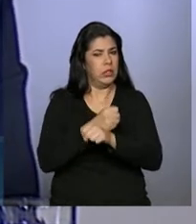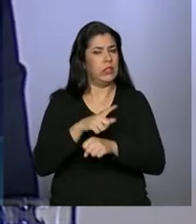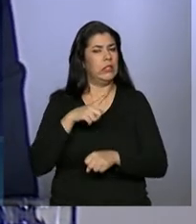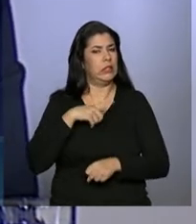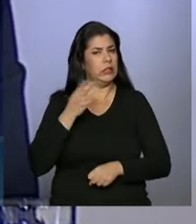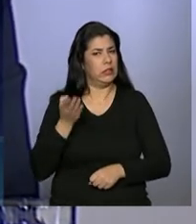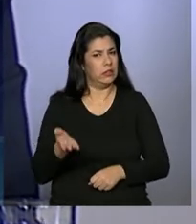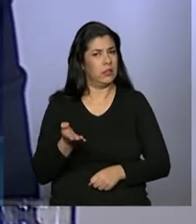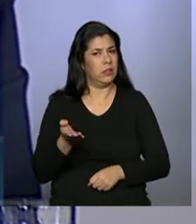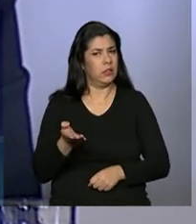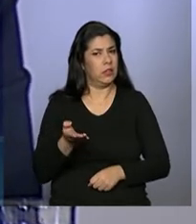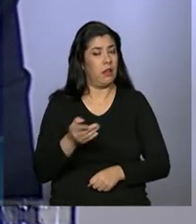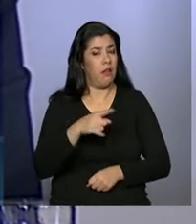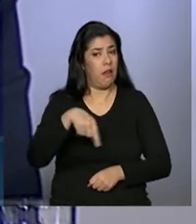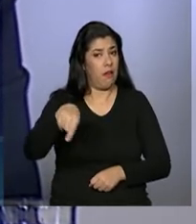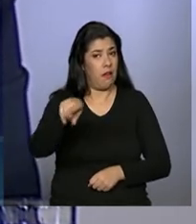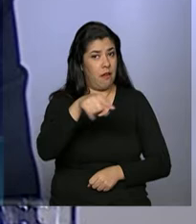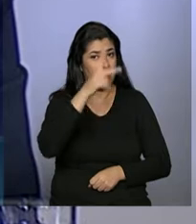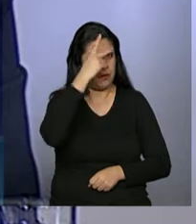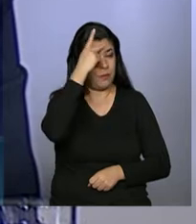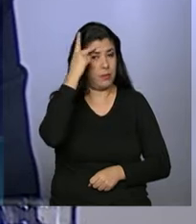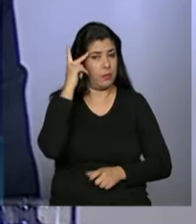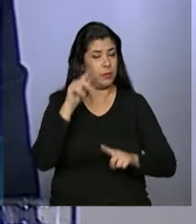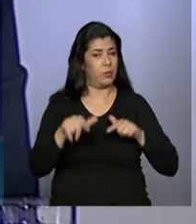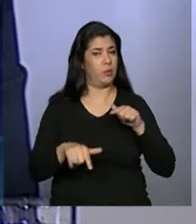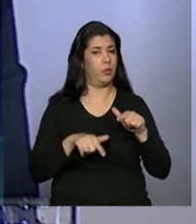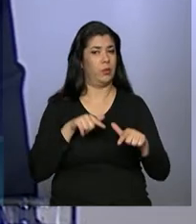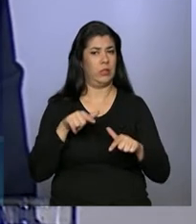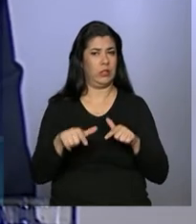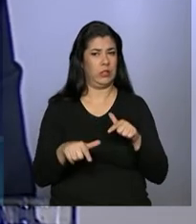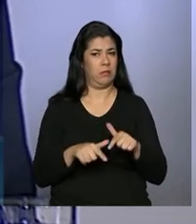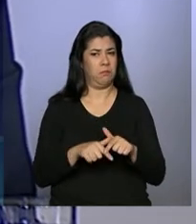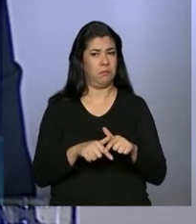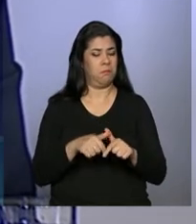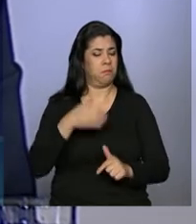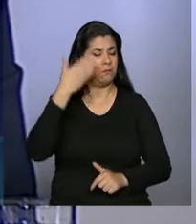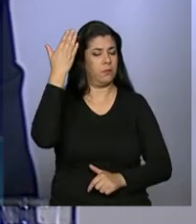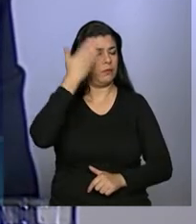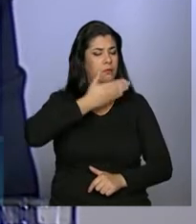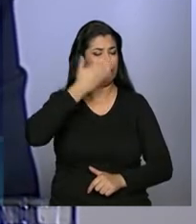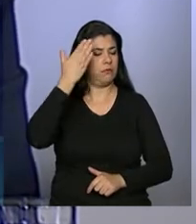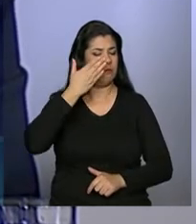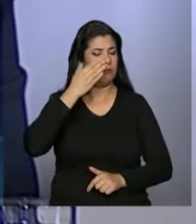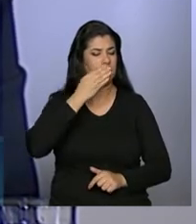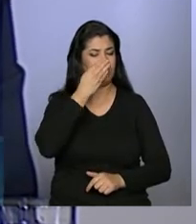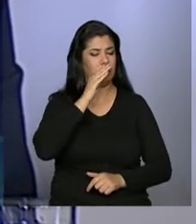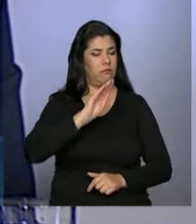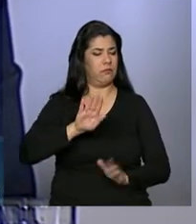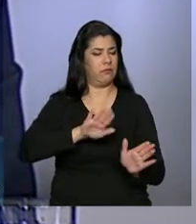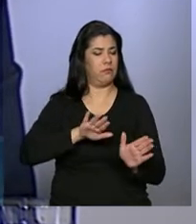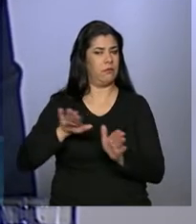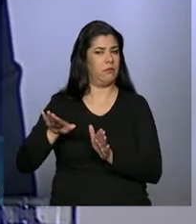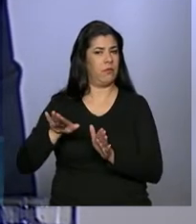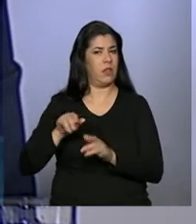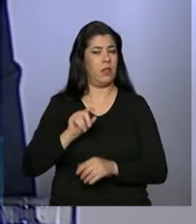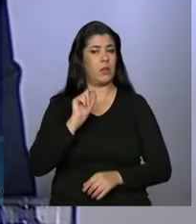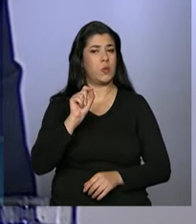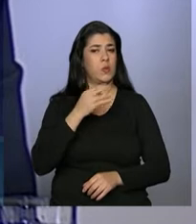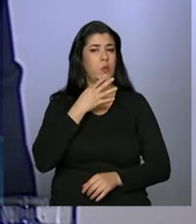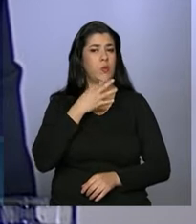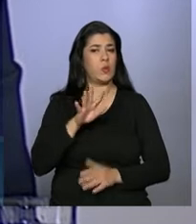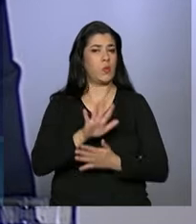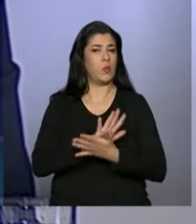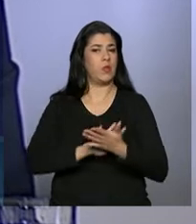os trabalhadores, muitas vezes invisíveis, não se reconhecem